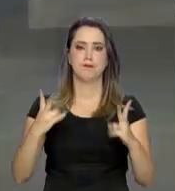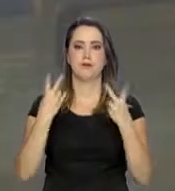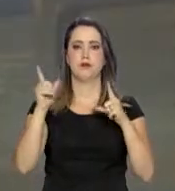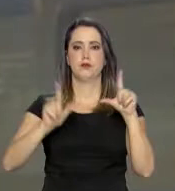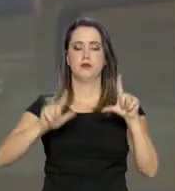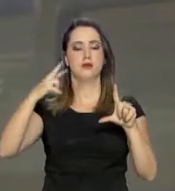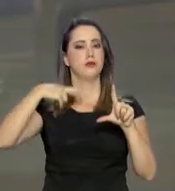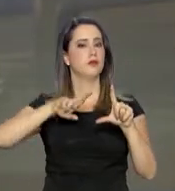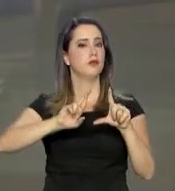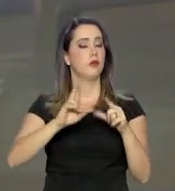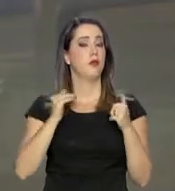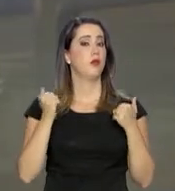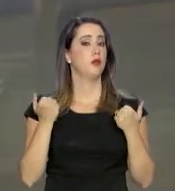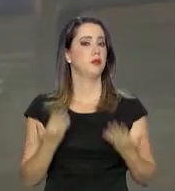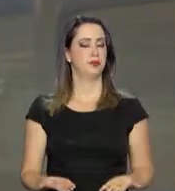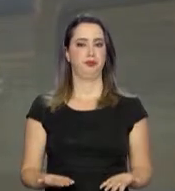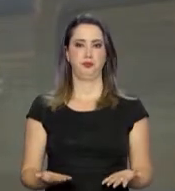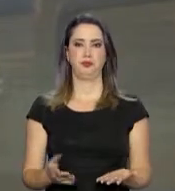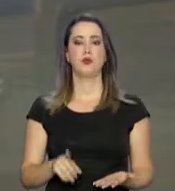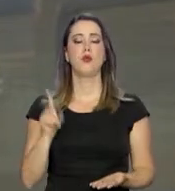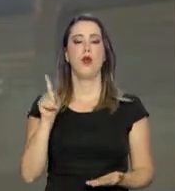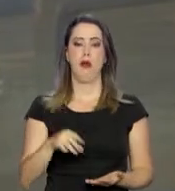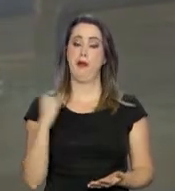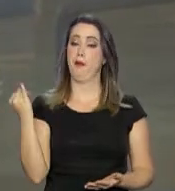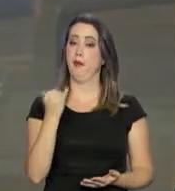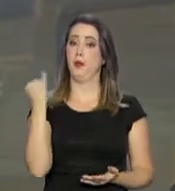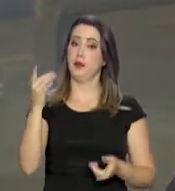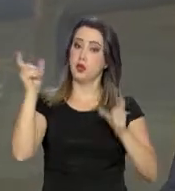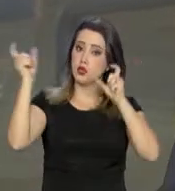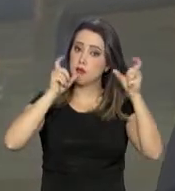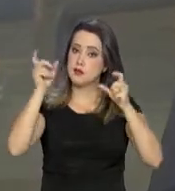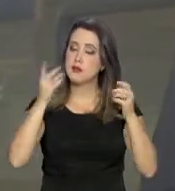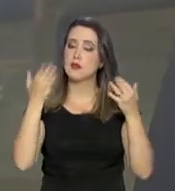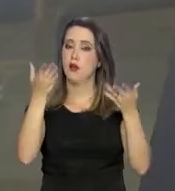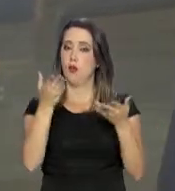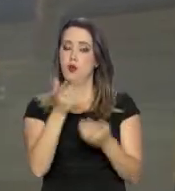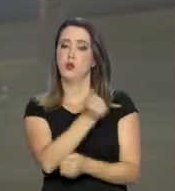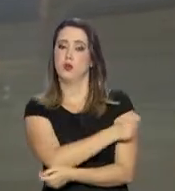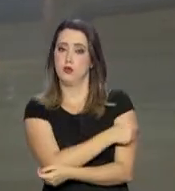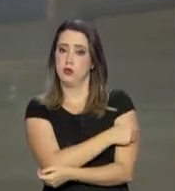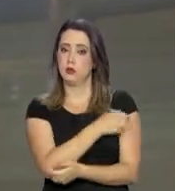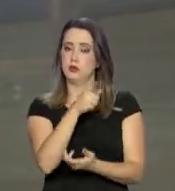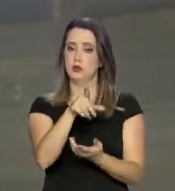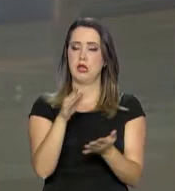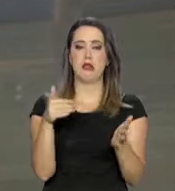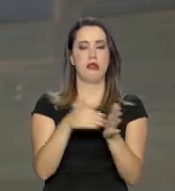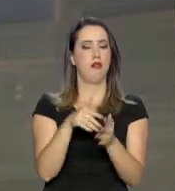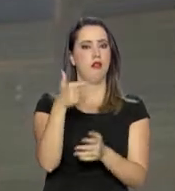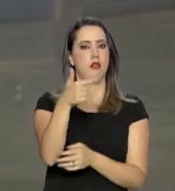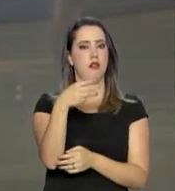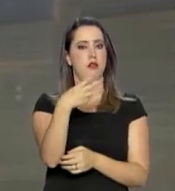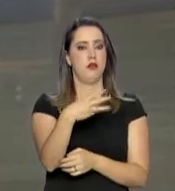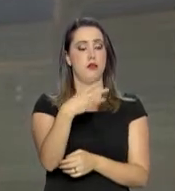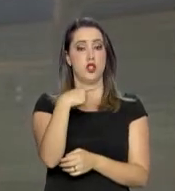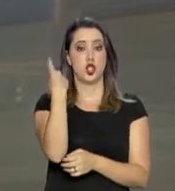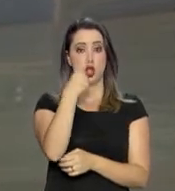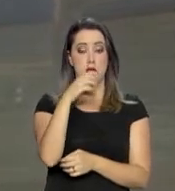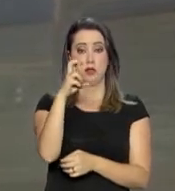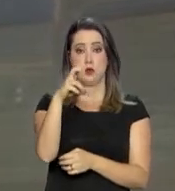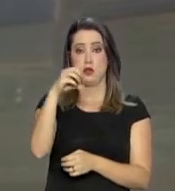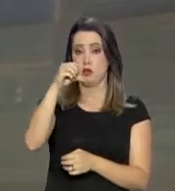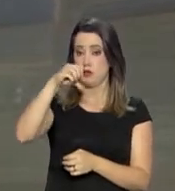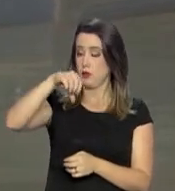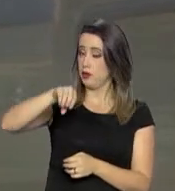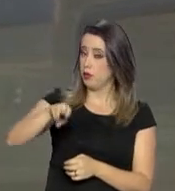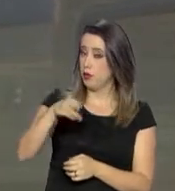assistem na TV NBR. O alerta é importante, não é, Roberto? Até porque os estudantes têm até as 23 horas e 59 minutos